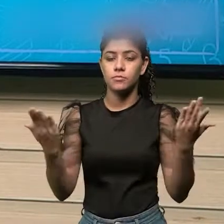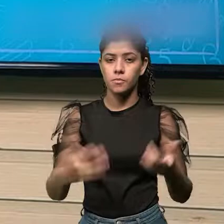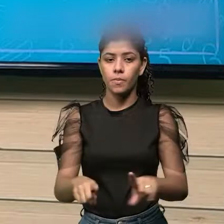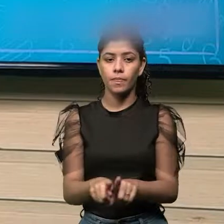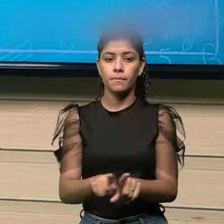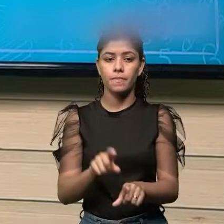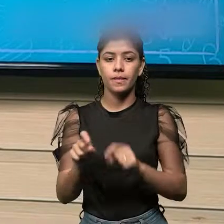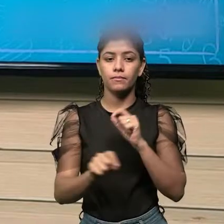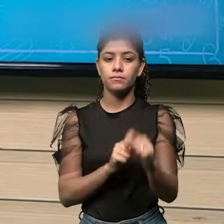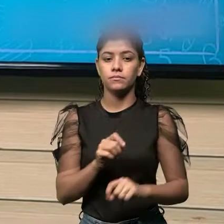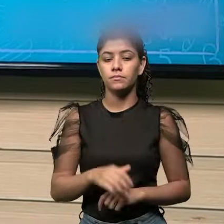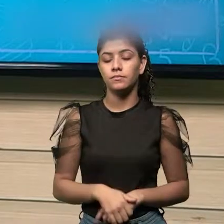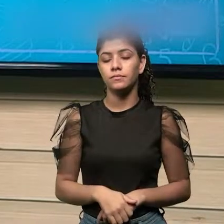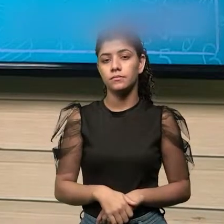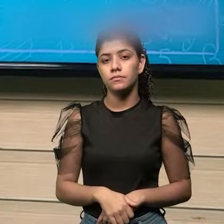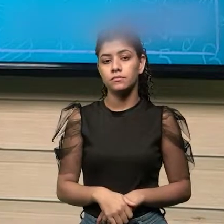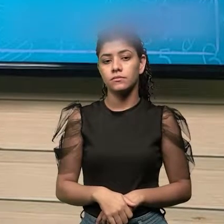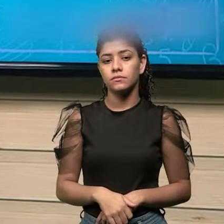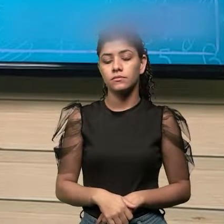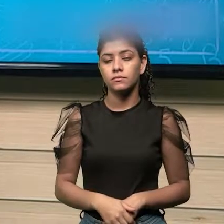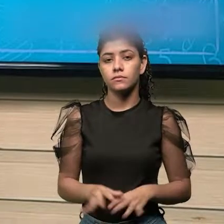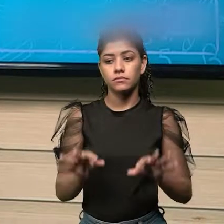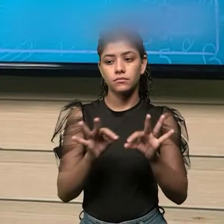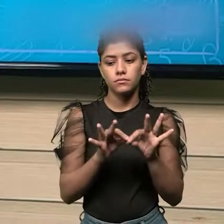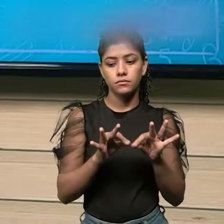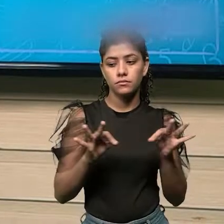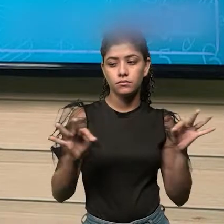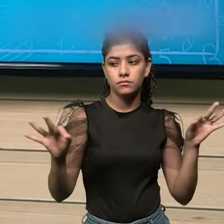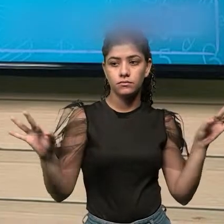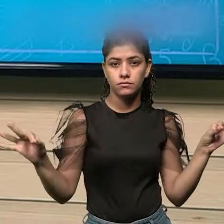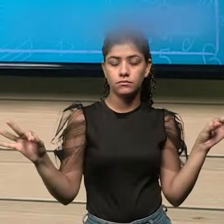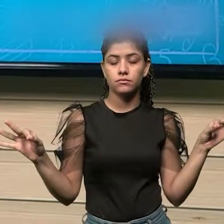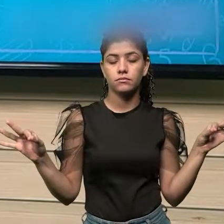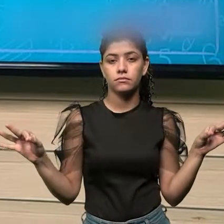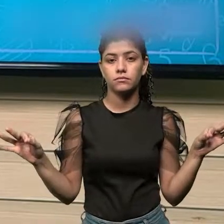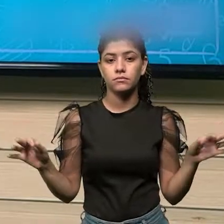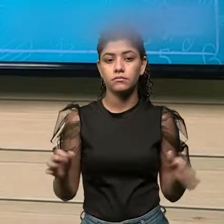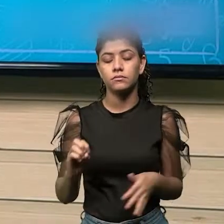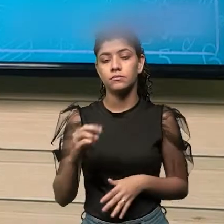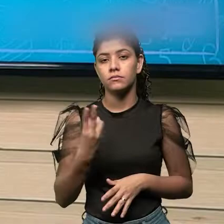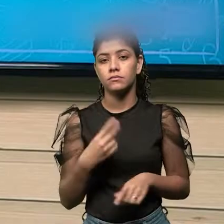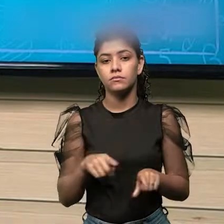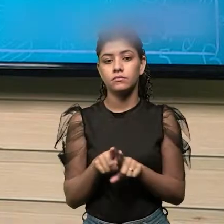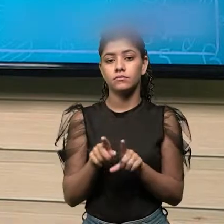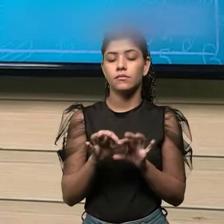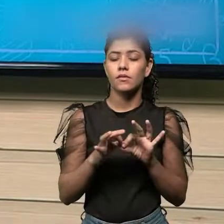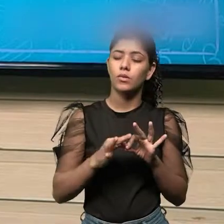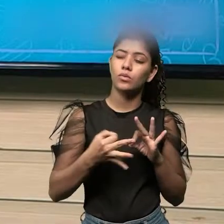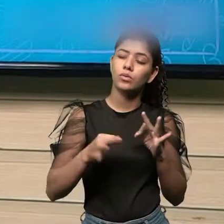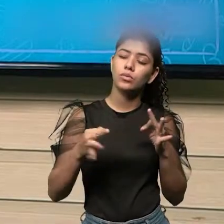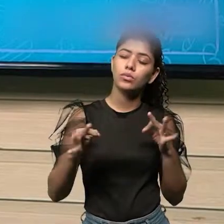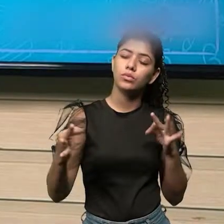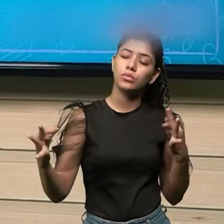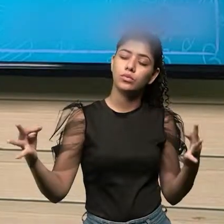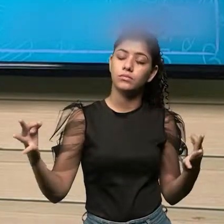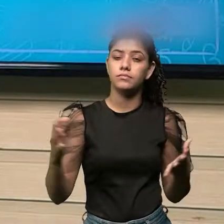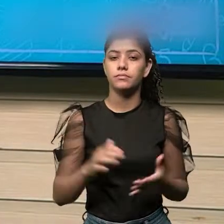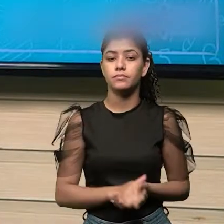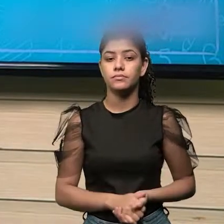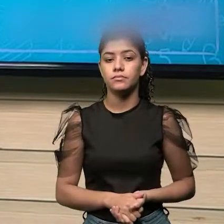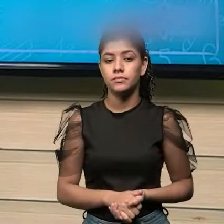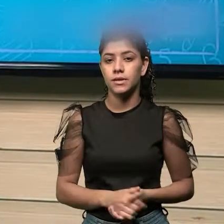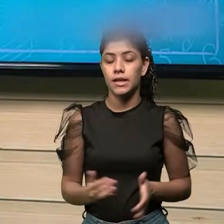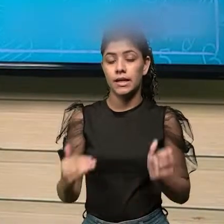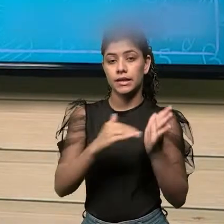ideia de medir, principalmente, comprimentos, distâncias pequenas ou longas, mas não muito longas,